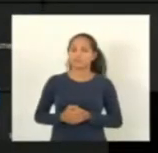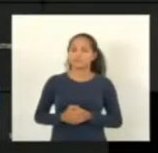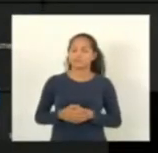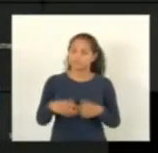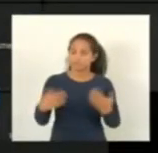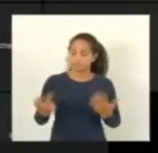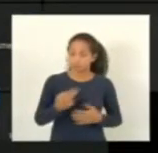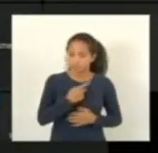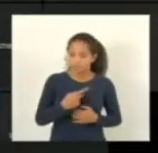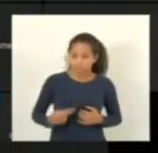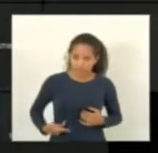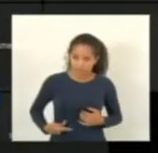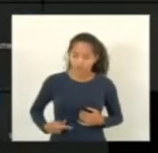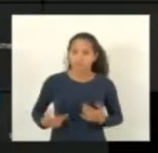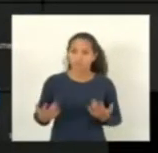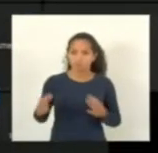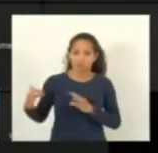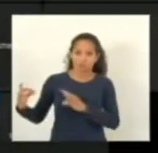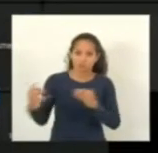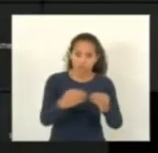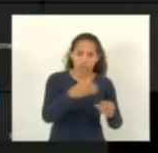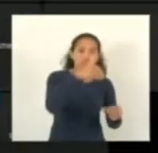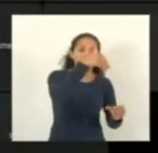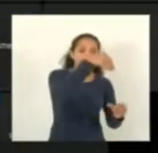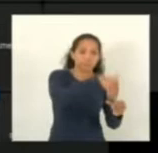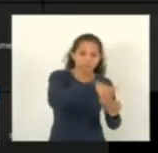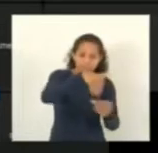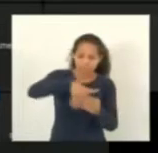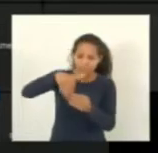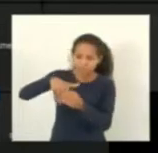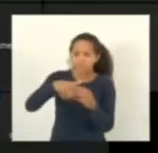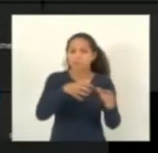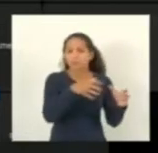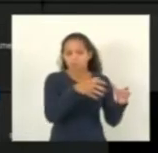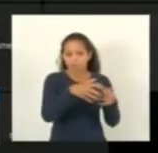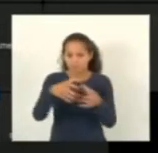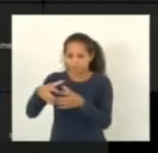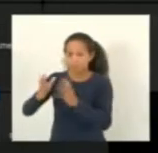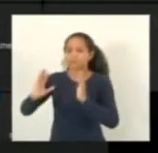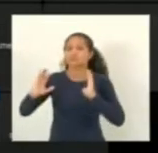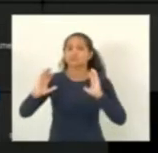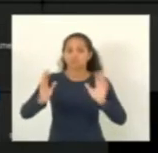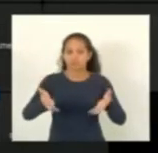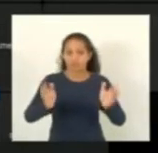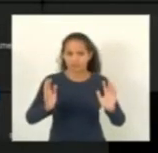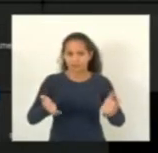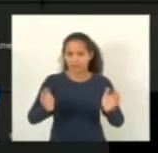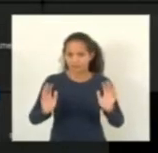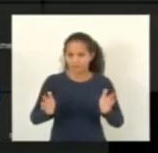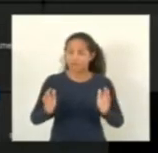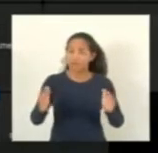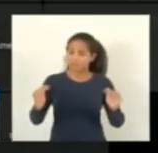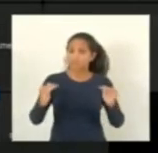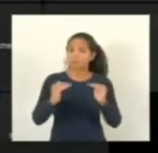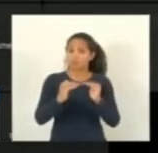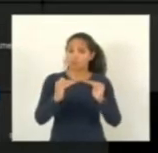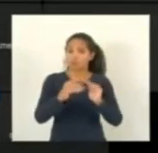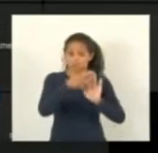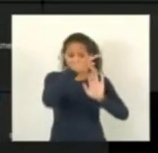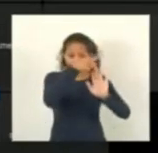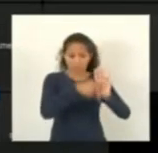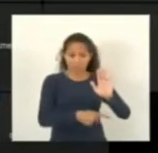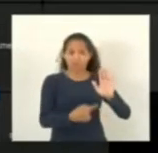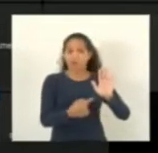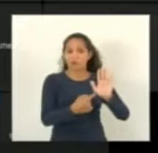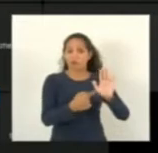presidente com todos os membros das comissões reunidas se manifestando e se manifestando favorável a matéria esse